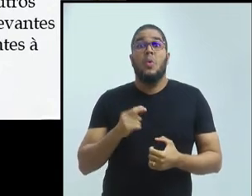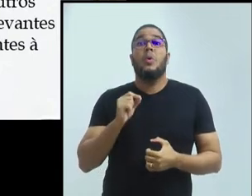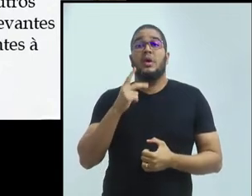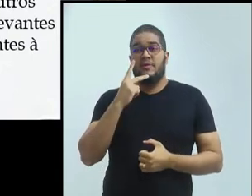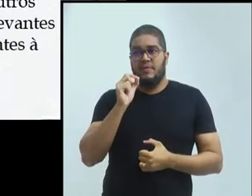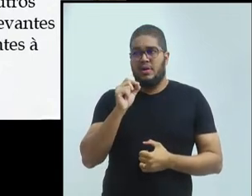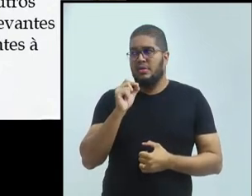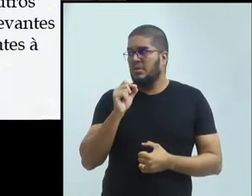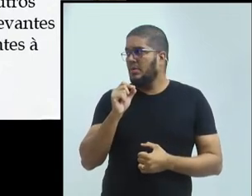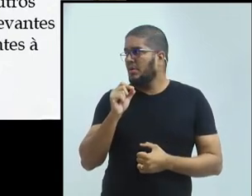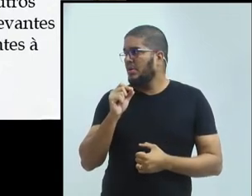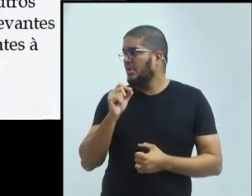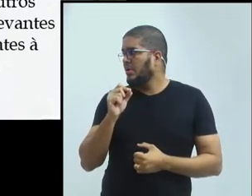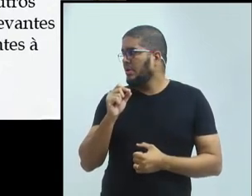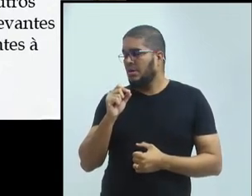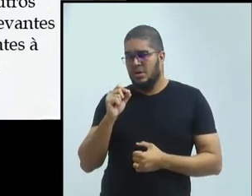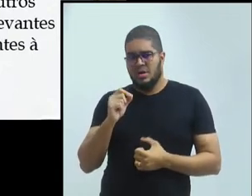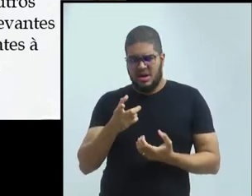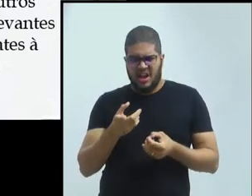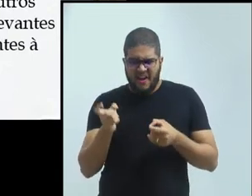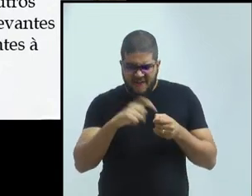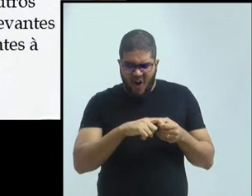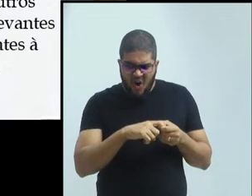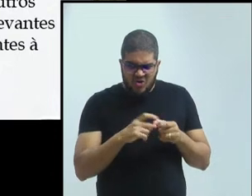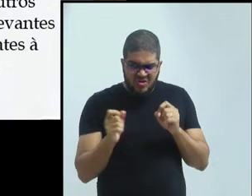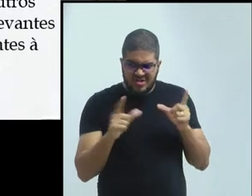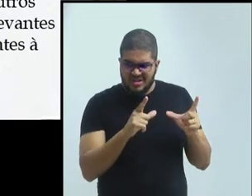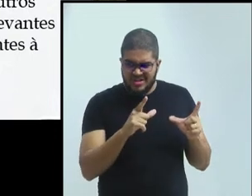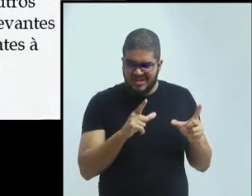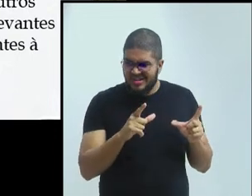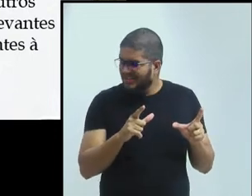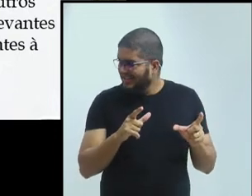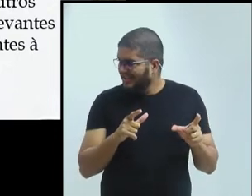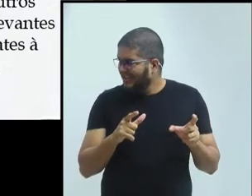O que foi, querida? que que eu volte? Quero. O que foi que aconteceu?